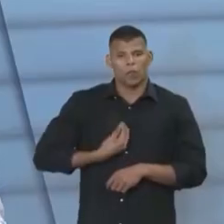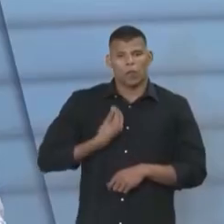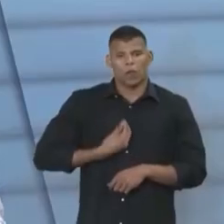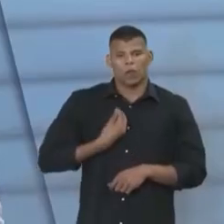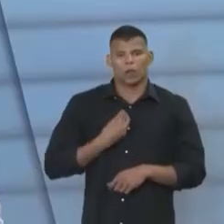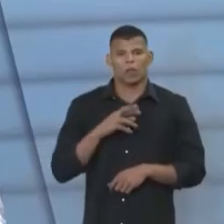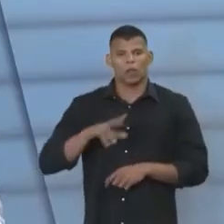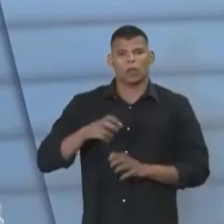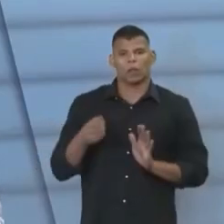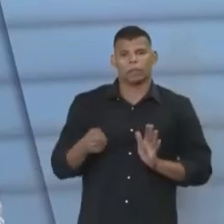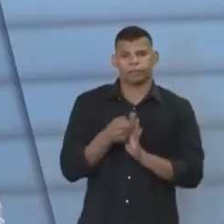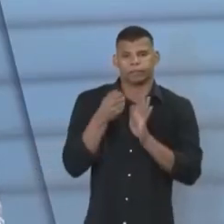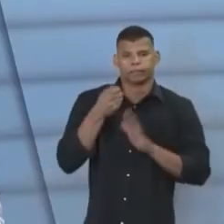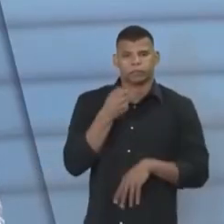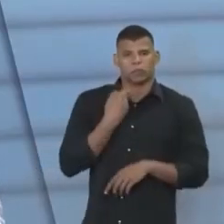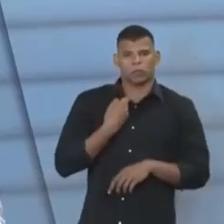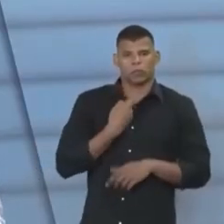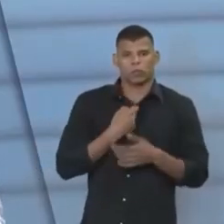nota. Eu dou 10.